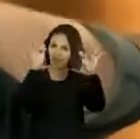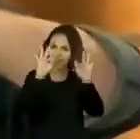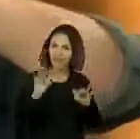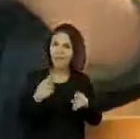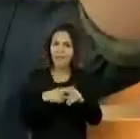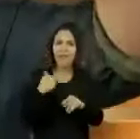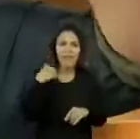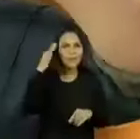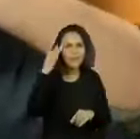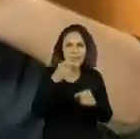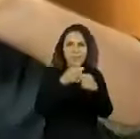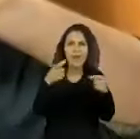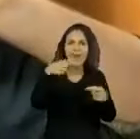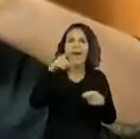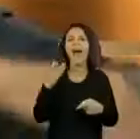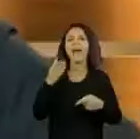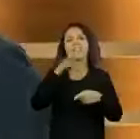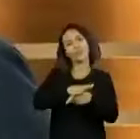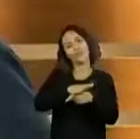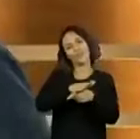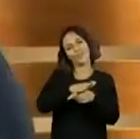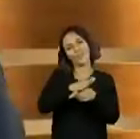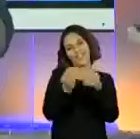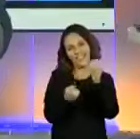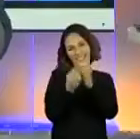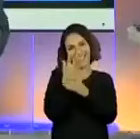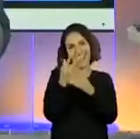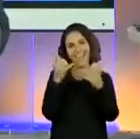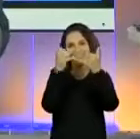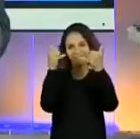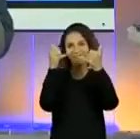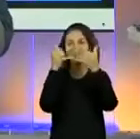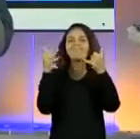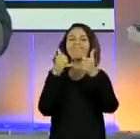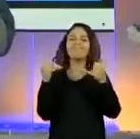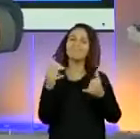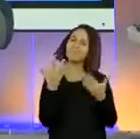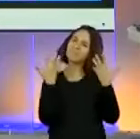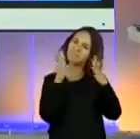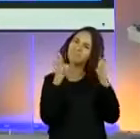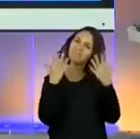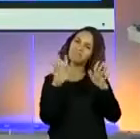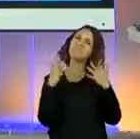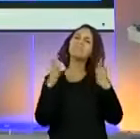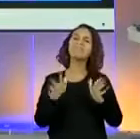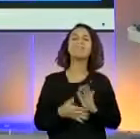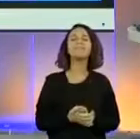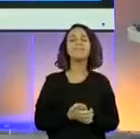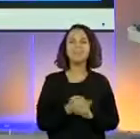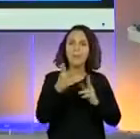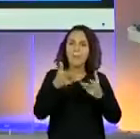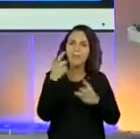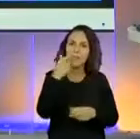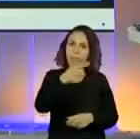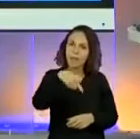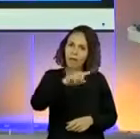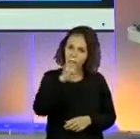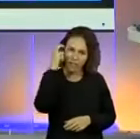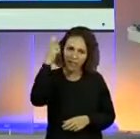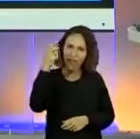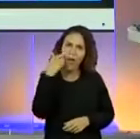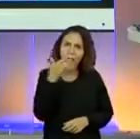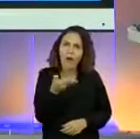certeza que muitos responsáveis ajudaram a elaborar isso. E ó, parabéns para vocês. Percebam o potencial desses pequenos?